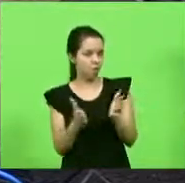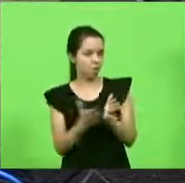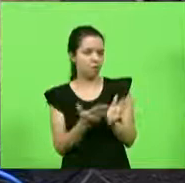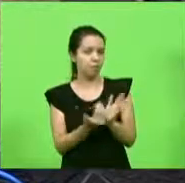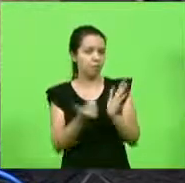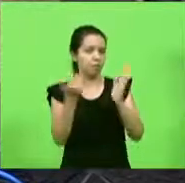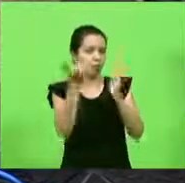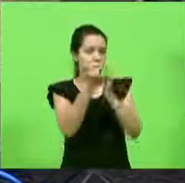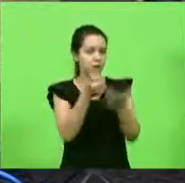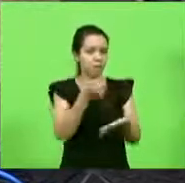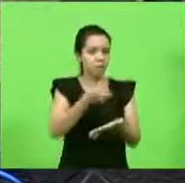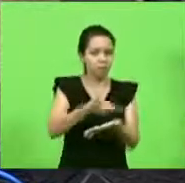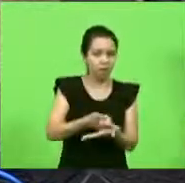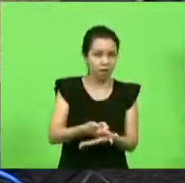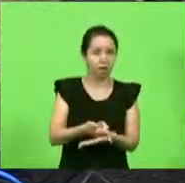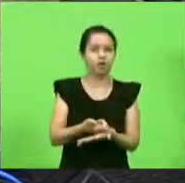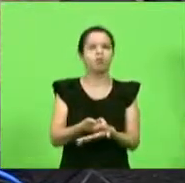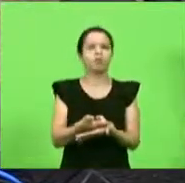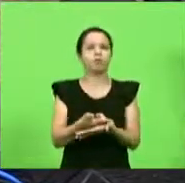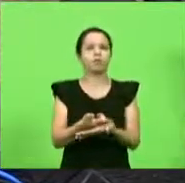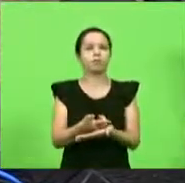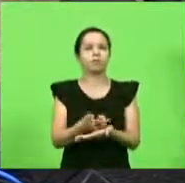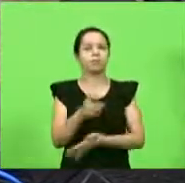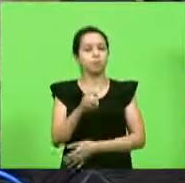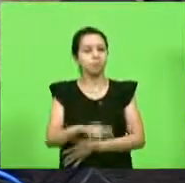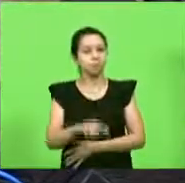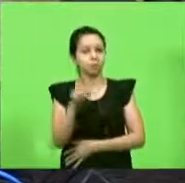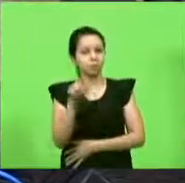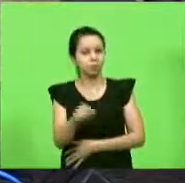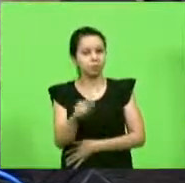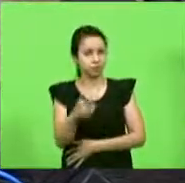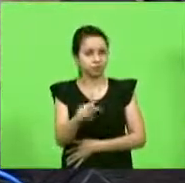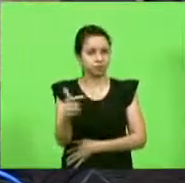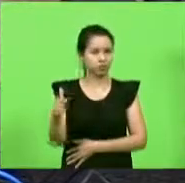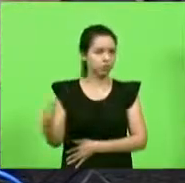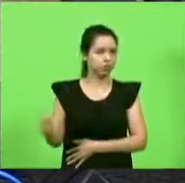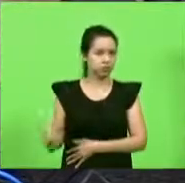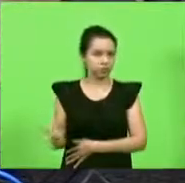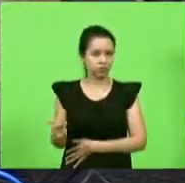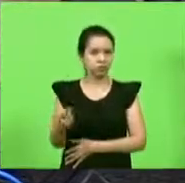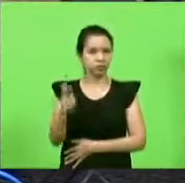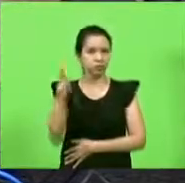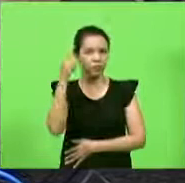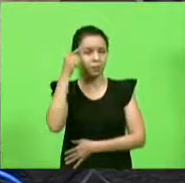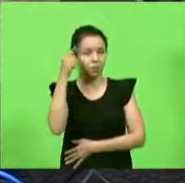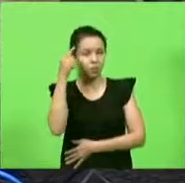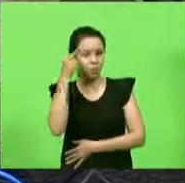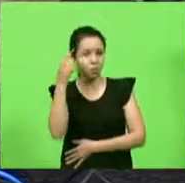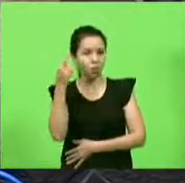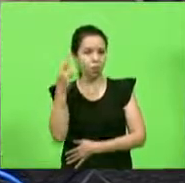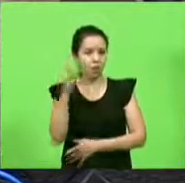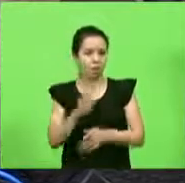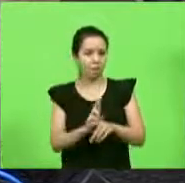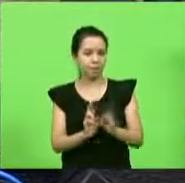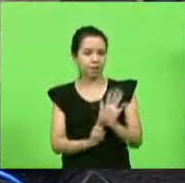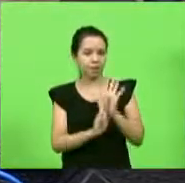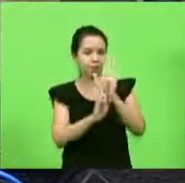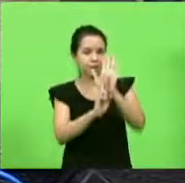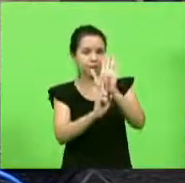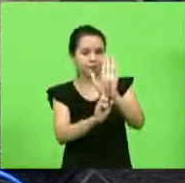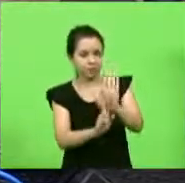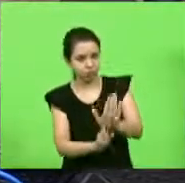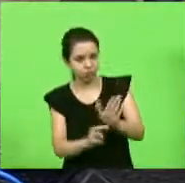E além de tudo, você ainda não tem quase ninguém que pense, represente e lute por você.